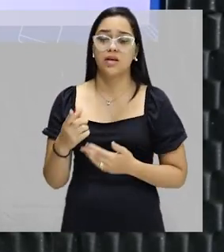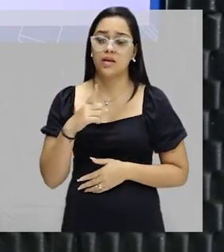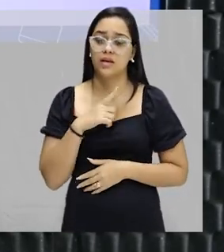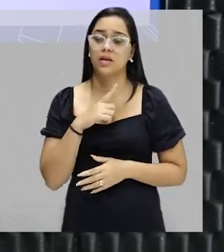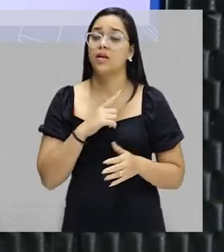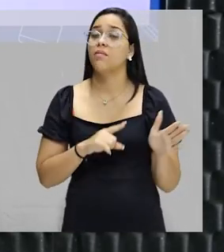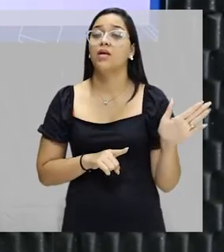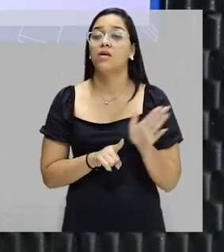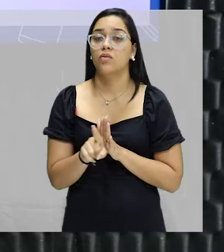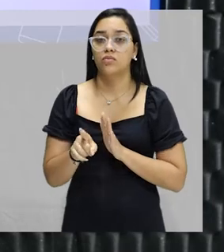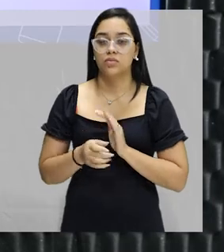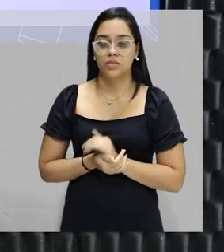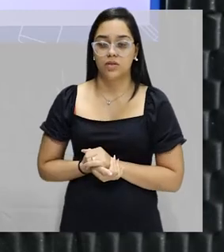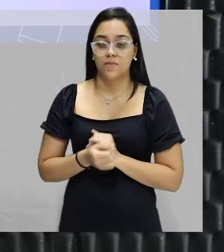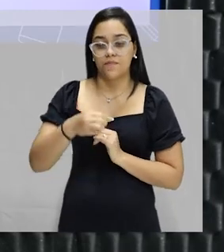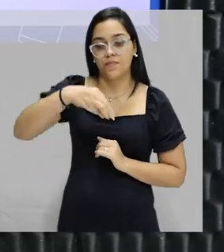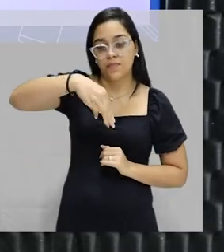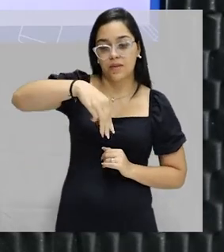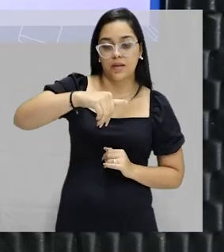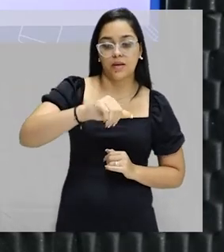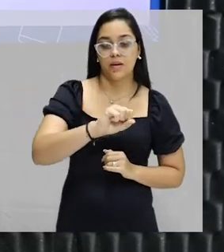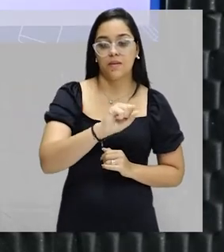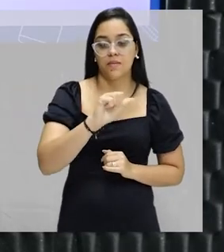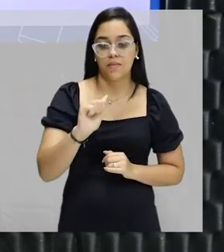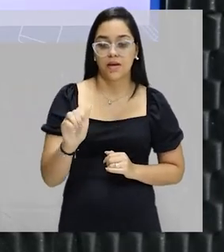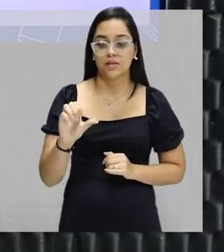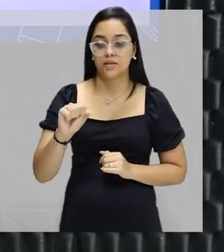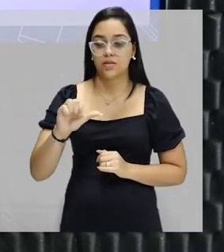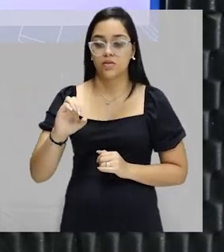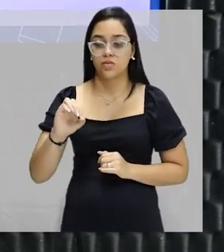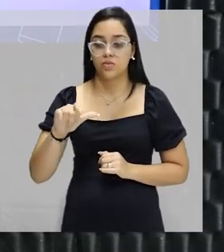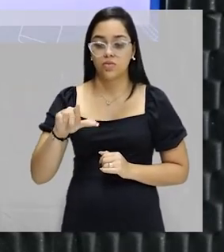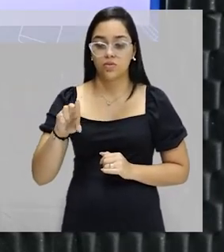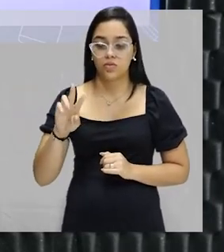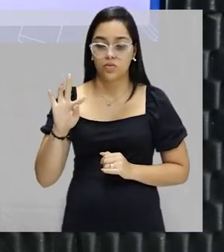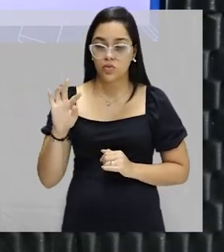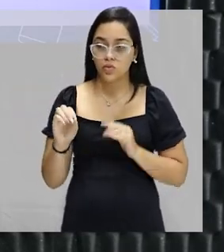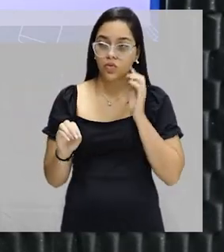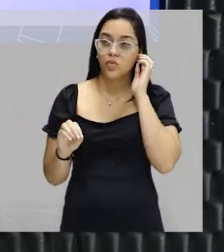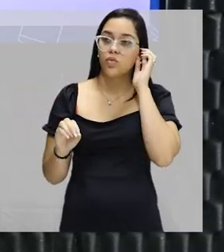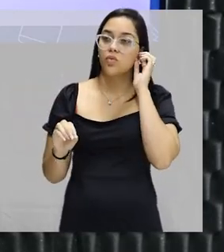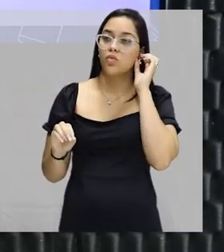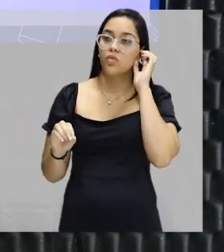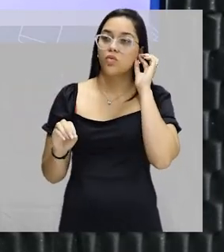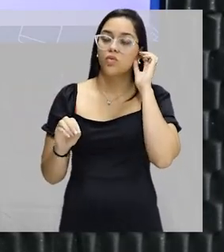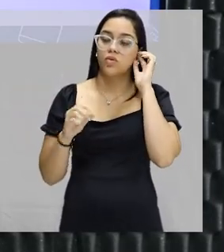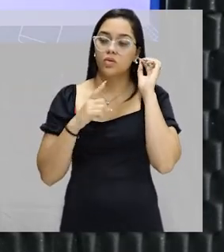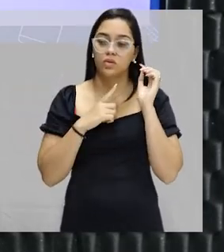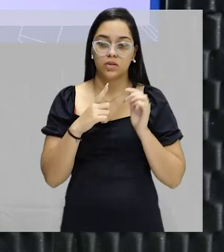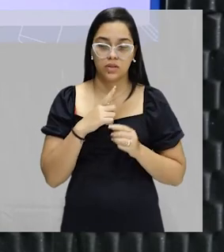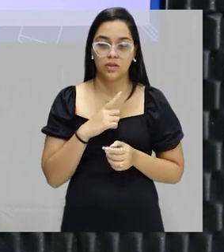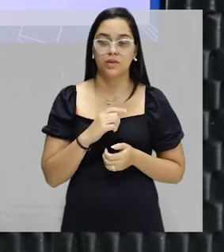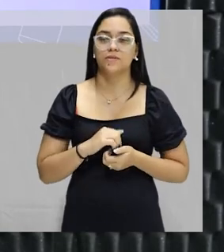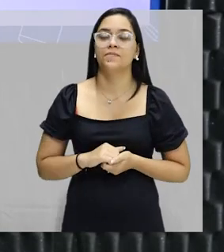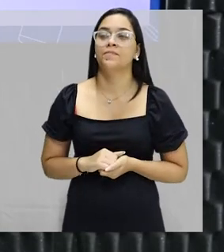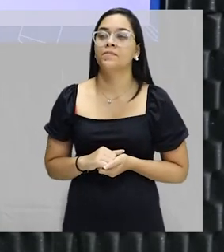questão. Massa do soluto é o que nós estamos procurando, é o nosso objeto.